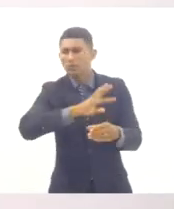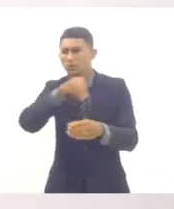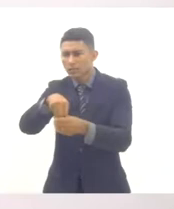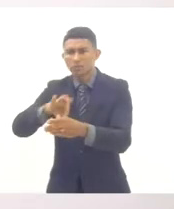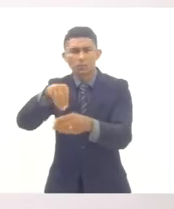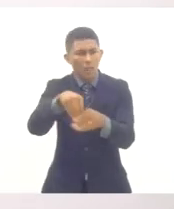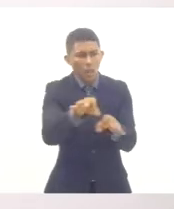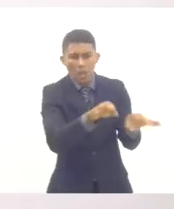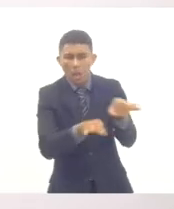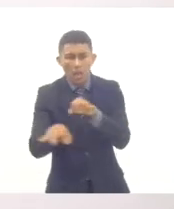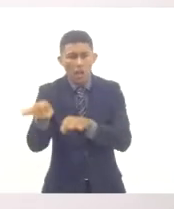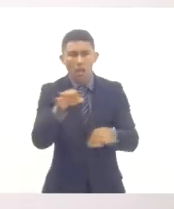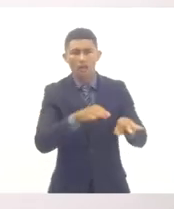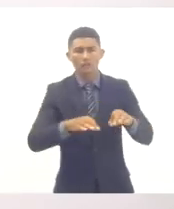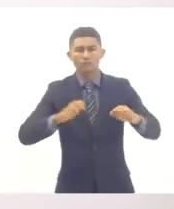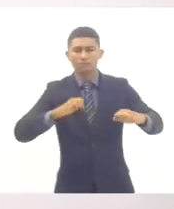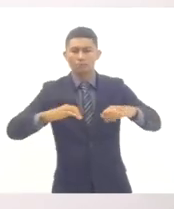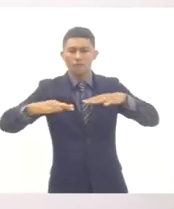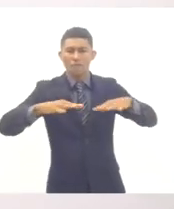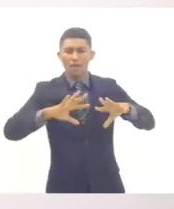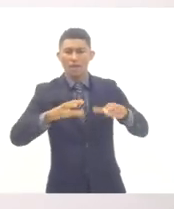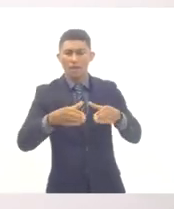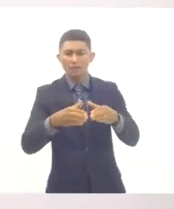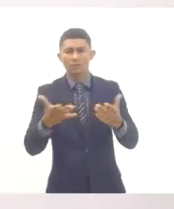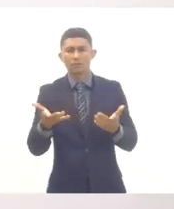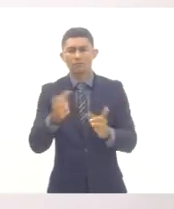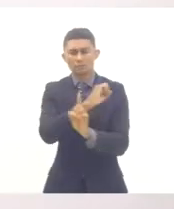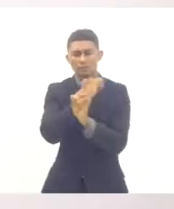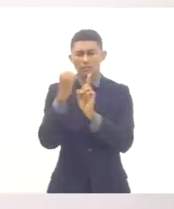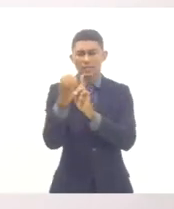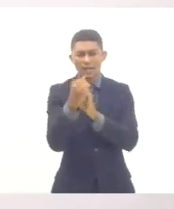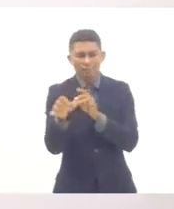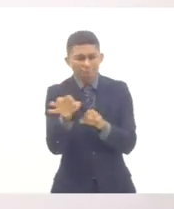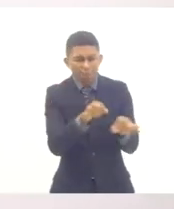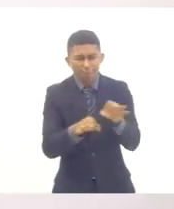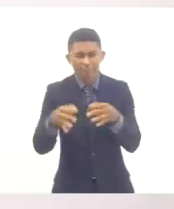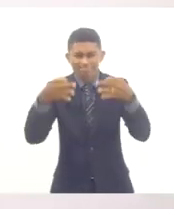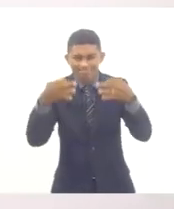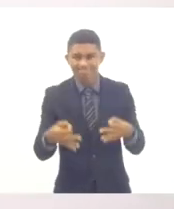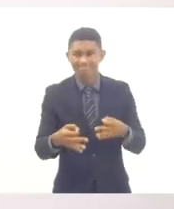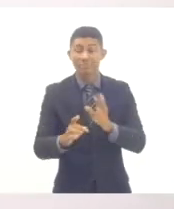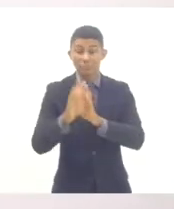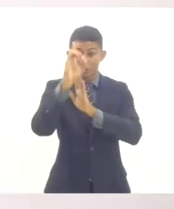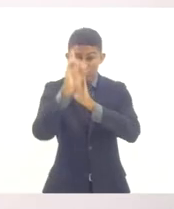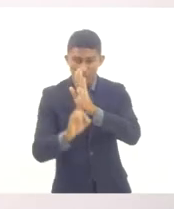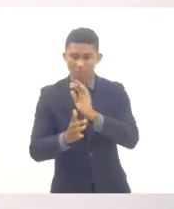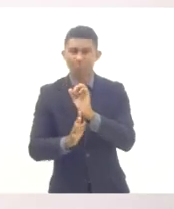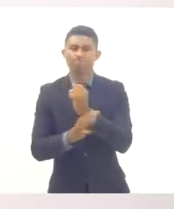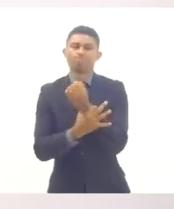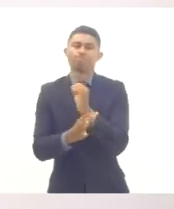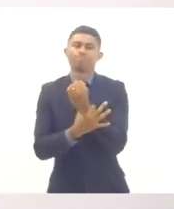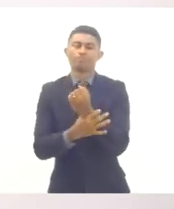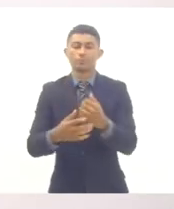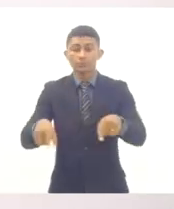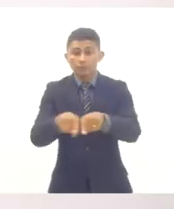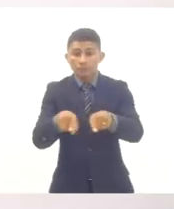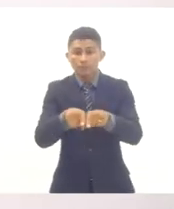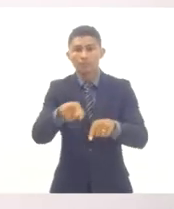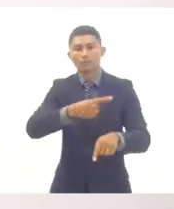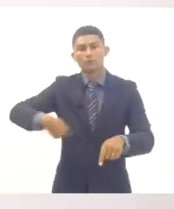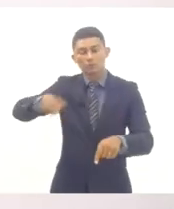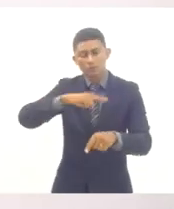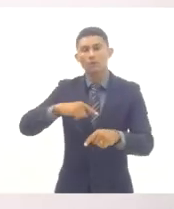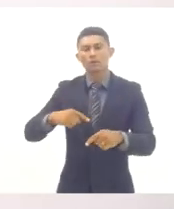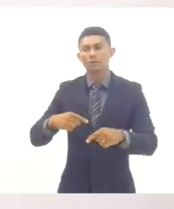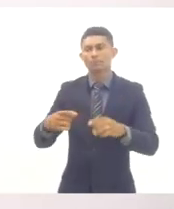movimentos, sociedade organizada, na garantia dos direitos. Fazemos parte também de uma rede internacional